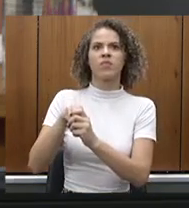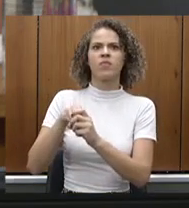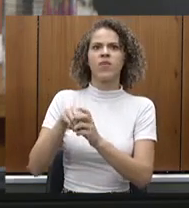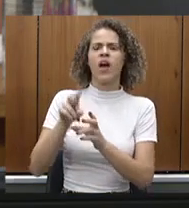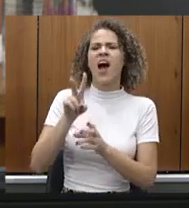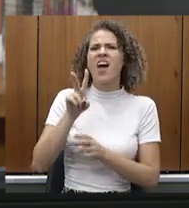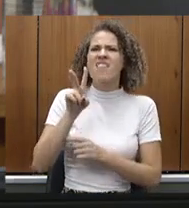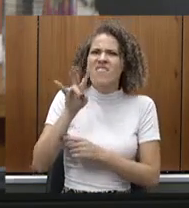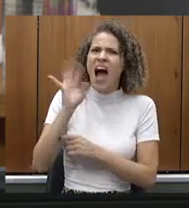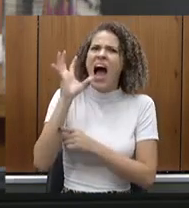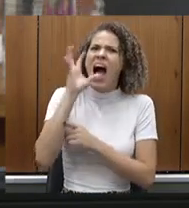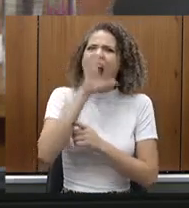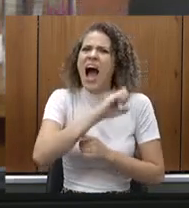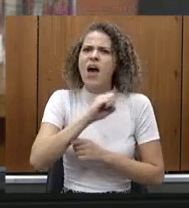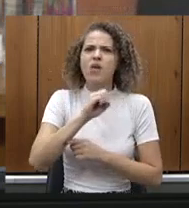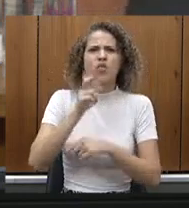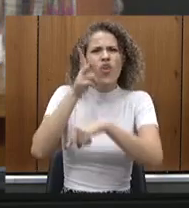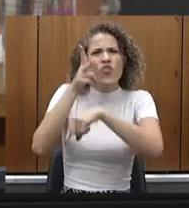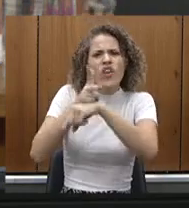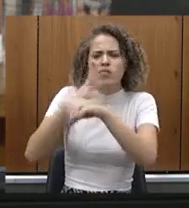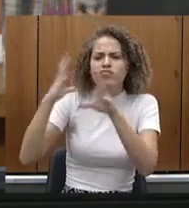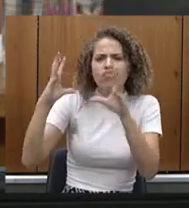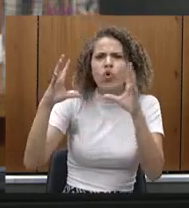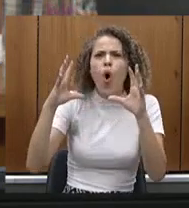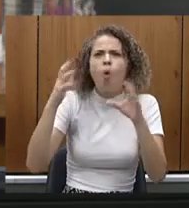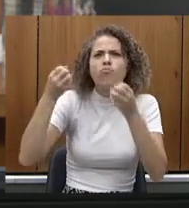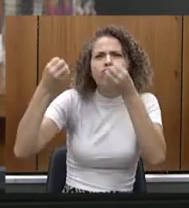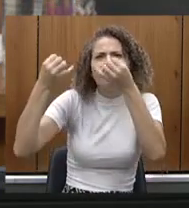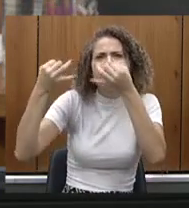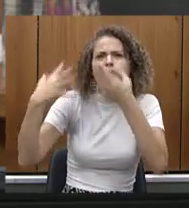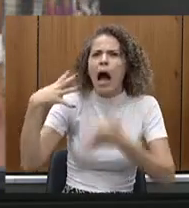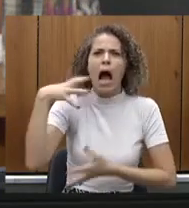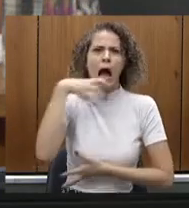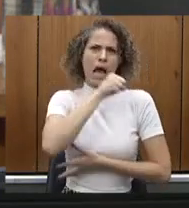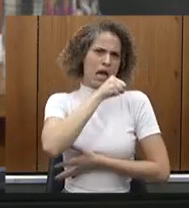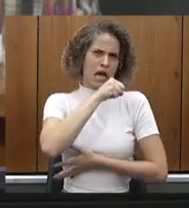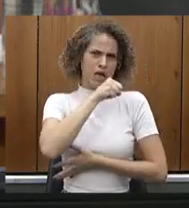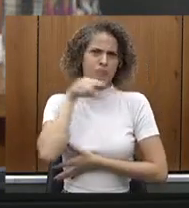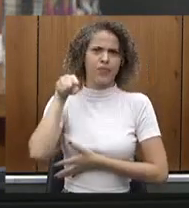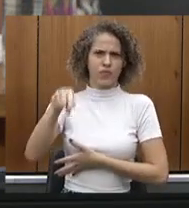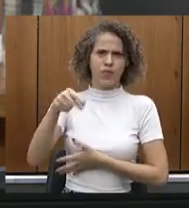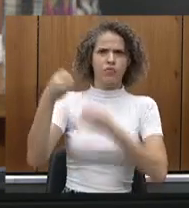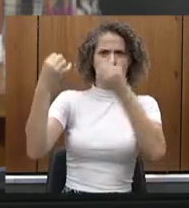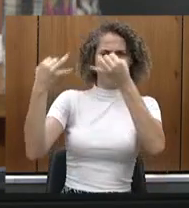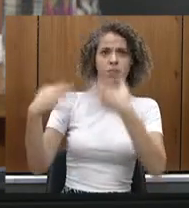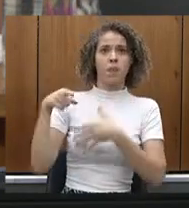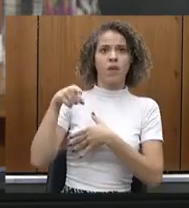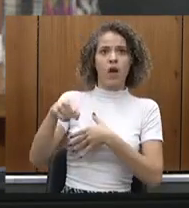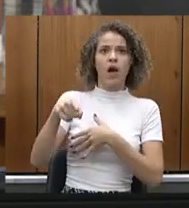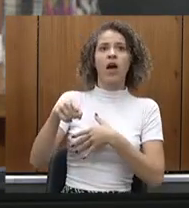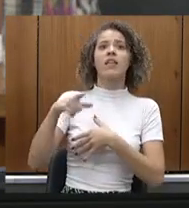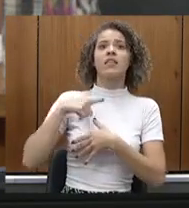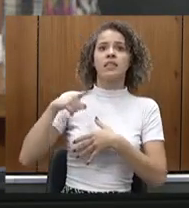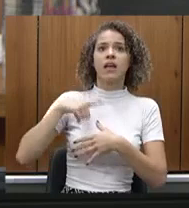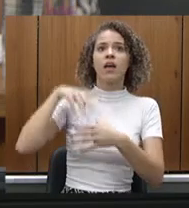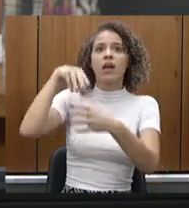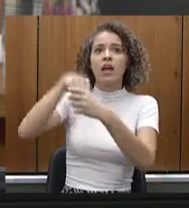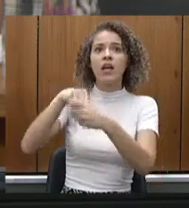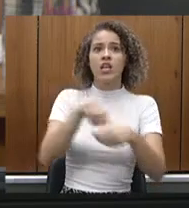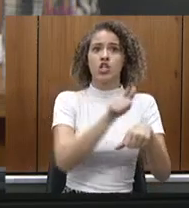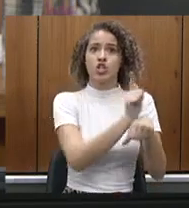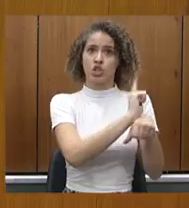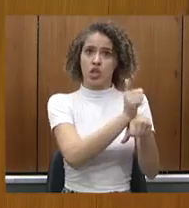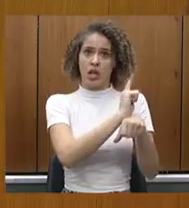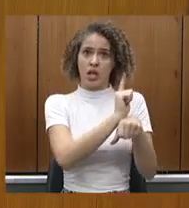vídeo que explica o que é esse projeto. A Celise está aqui comigo, mas quem não está, a nossa gerente que vai